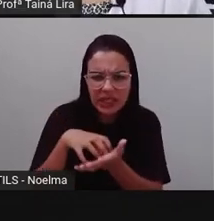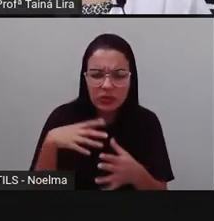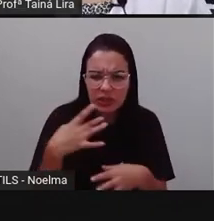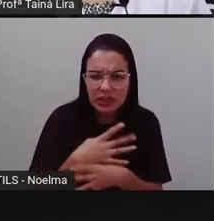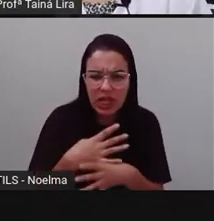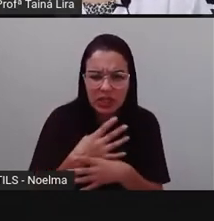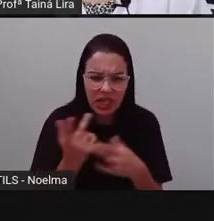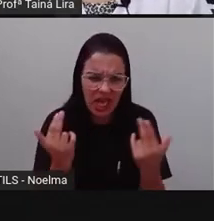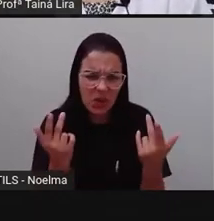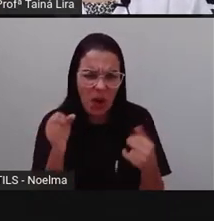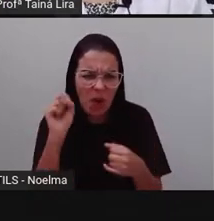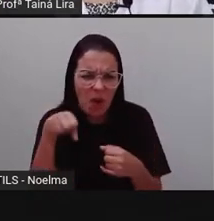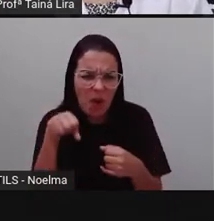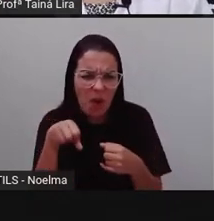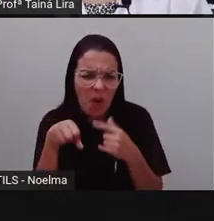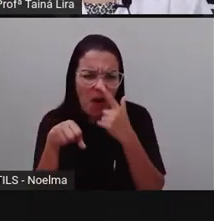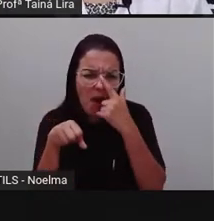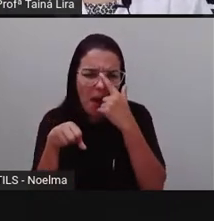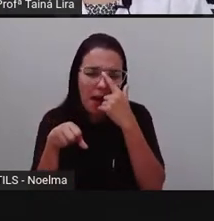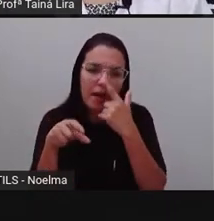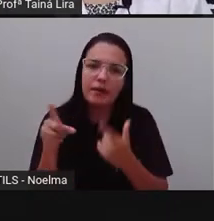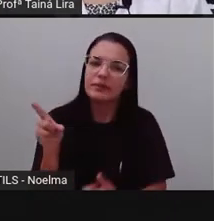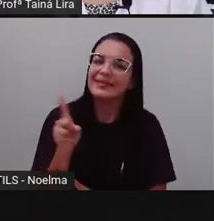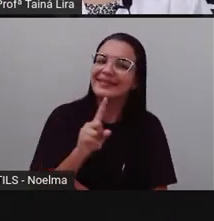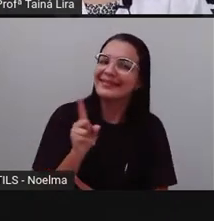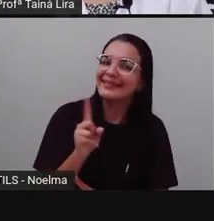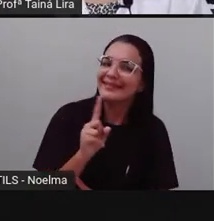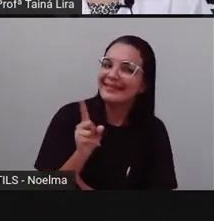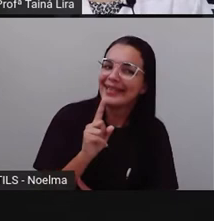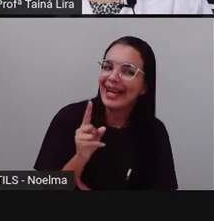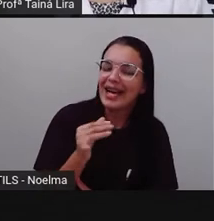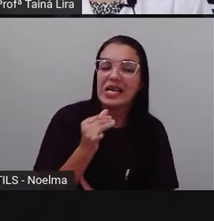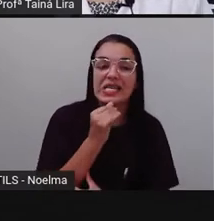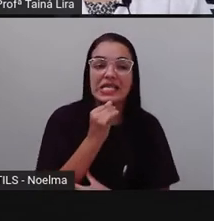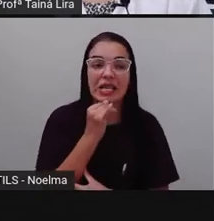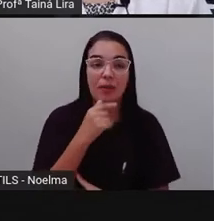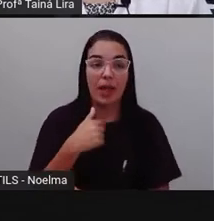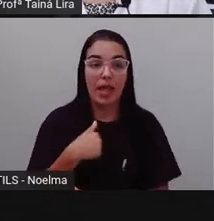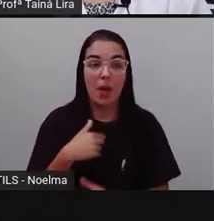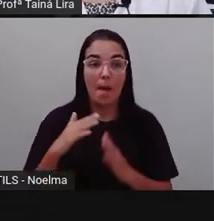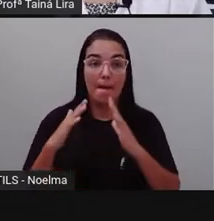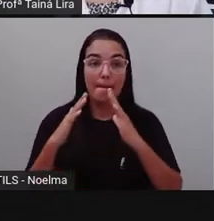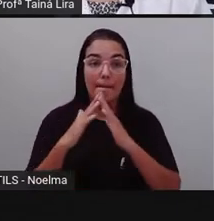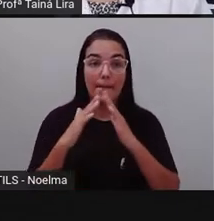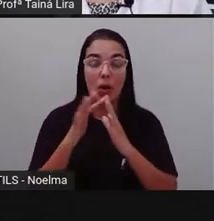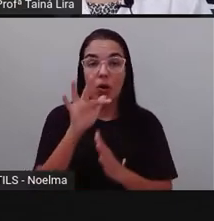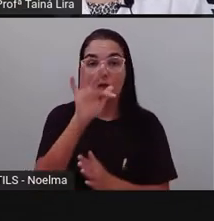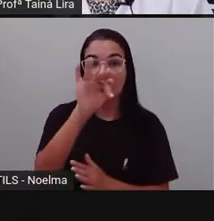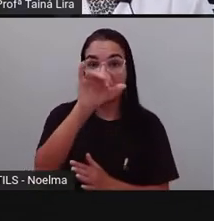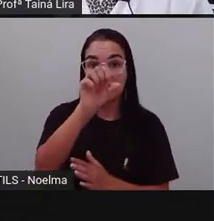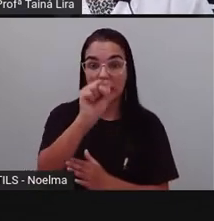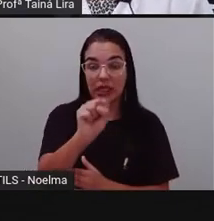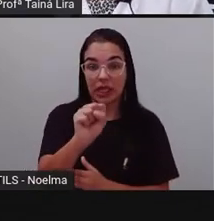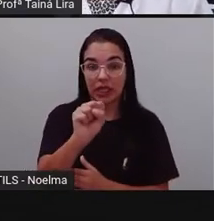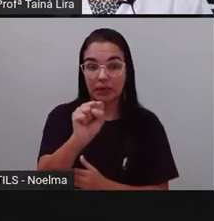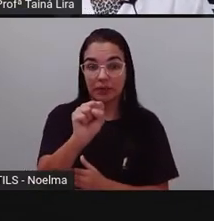que moramos aqui, nós moramos aqui em Feira de Santana, por exemplo, eu não tenho o costume de